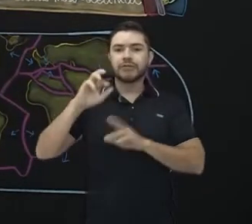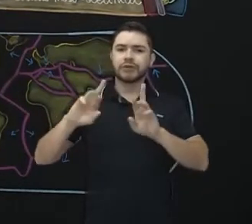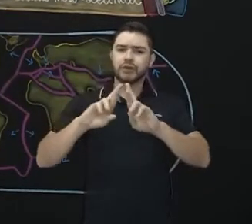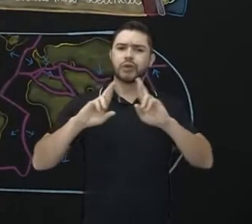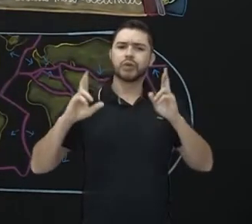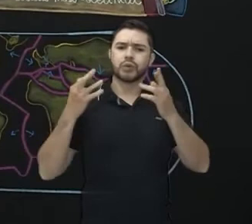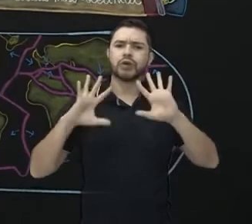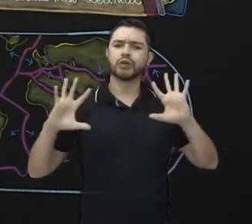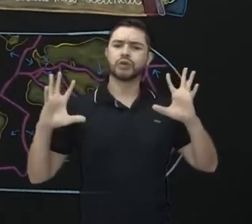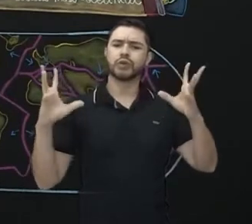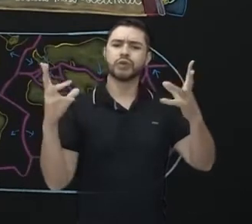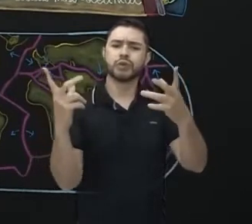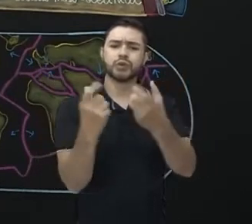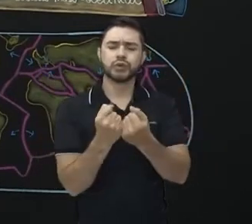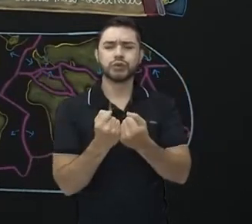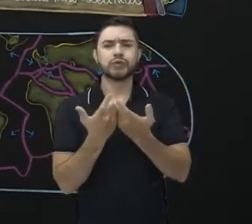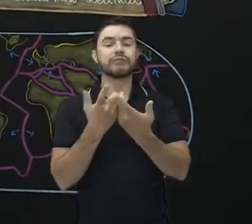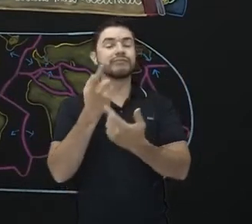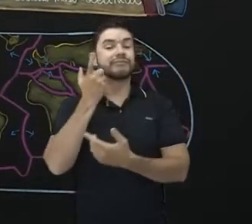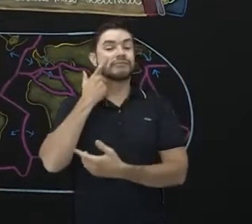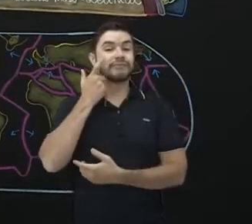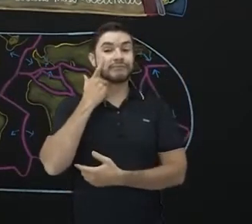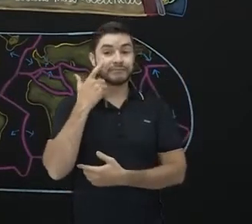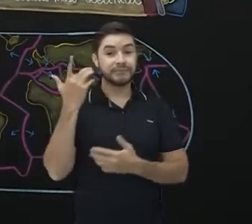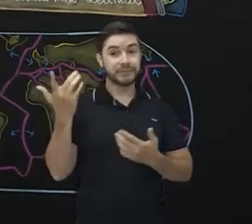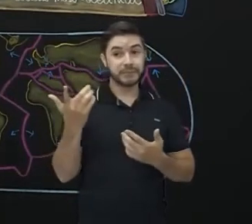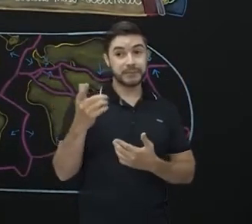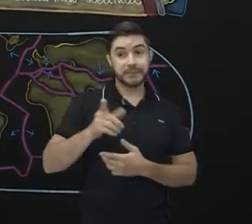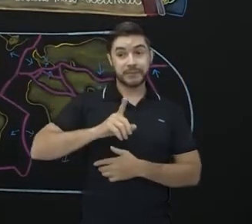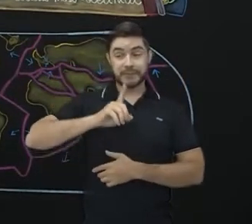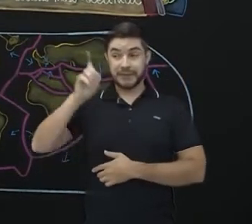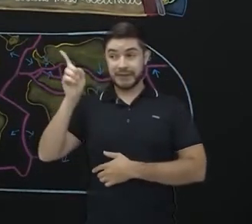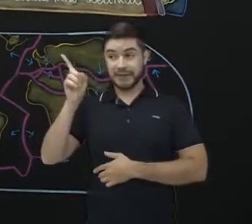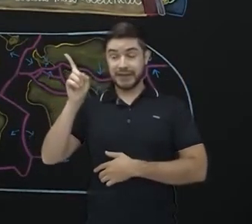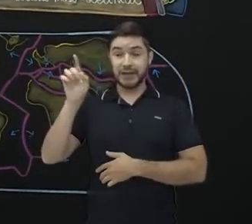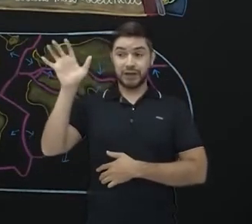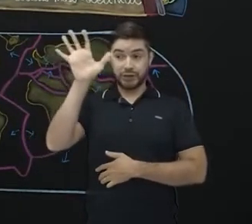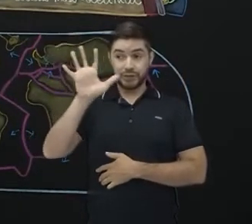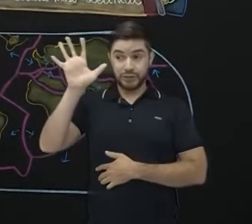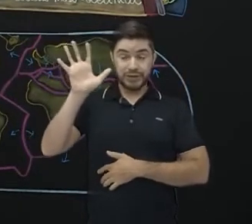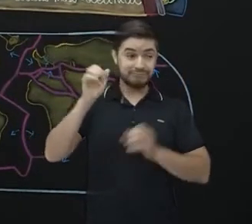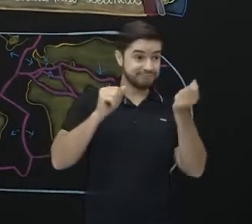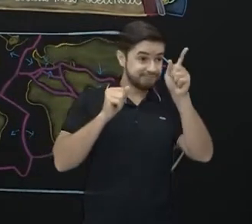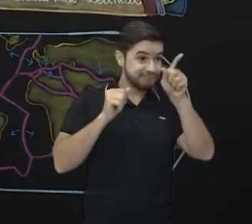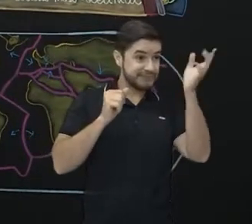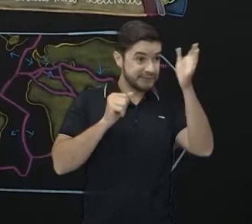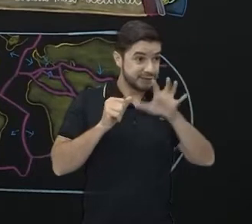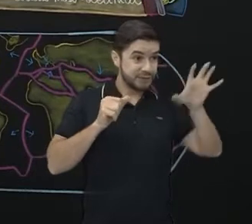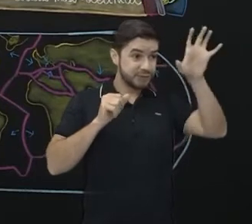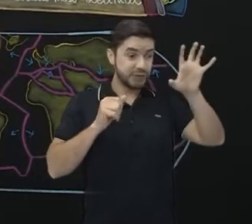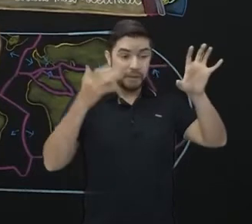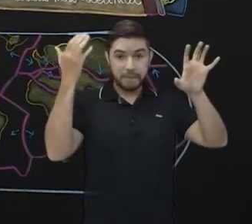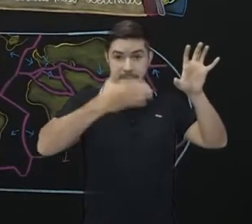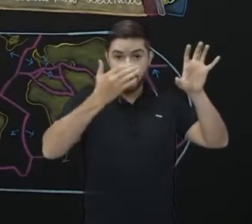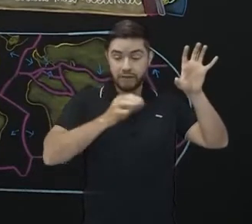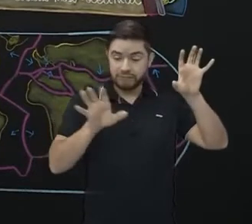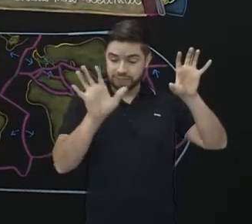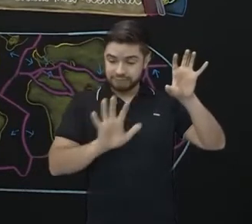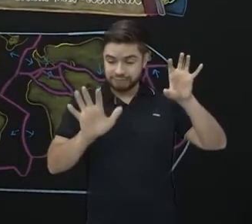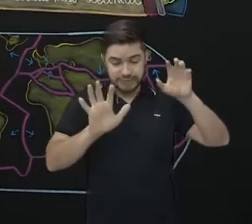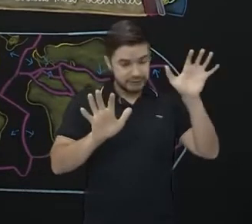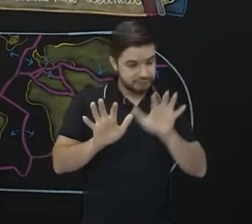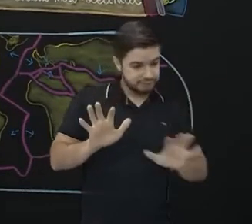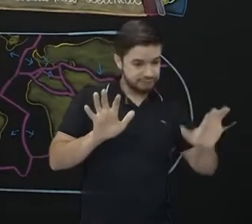a comunidade científica e diz, ó, por causa desses formatos, por causa dessas evidências da paleontologia, da